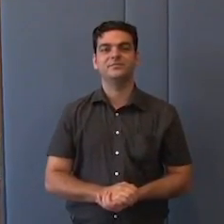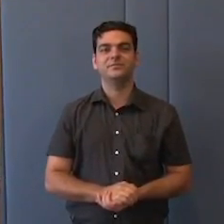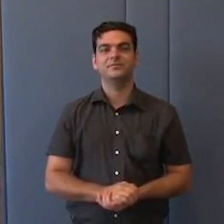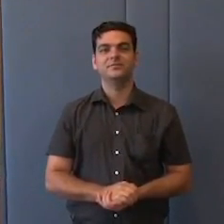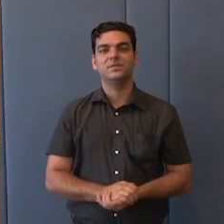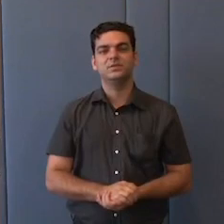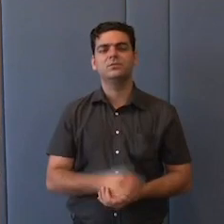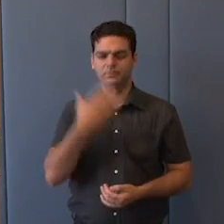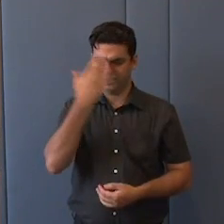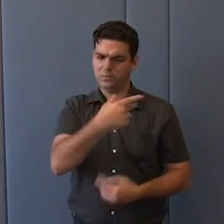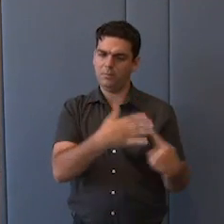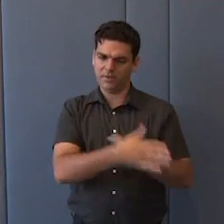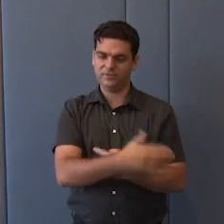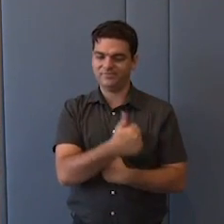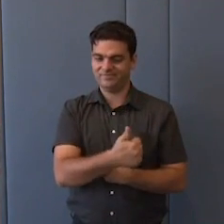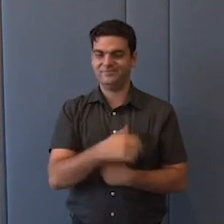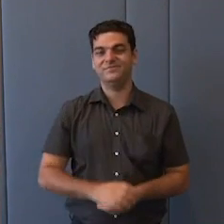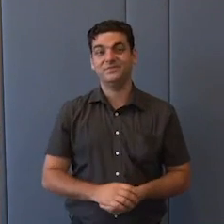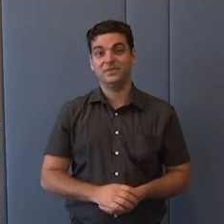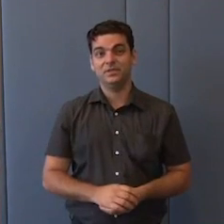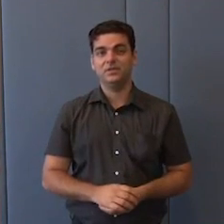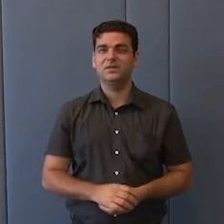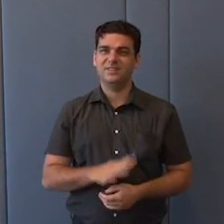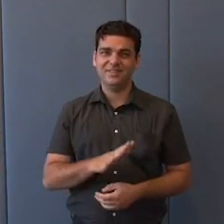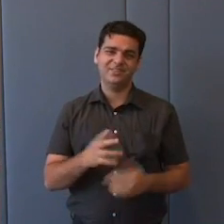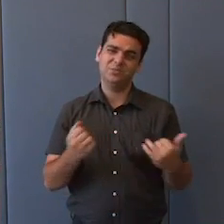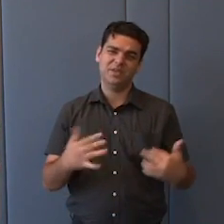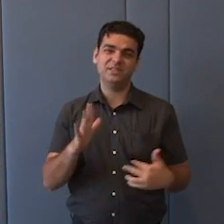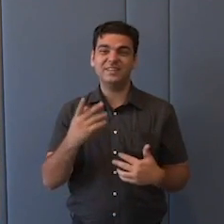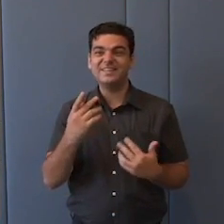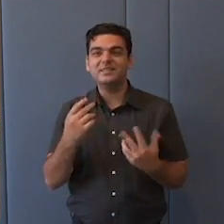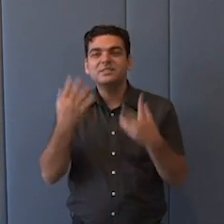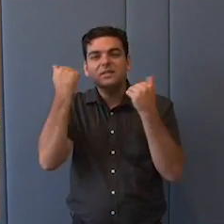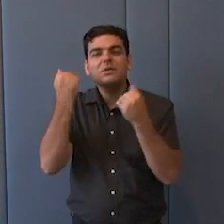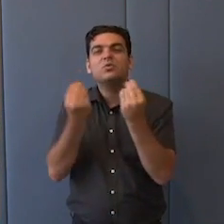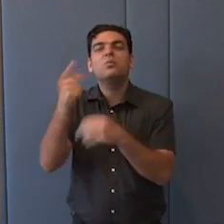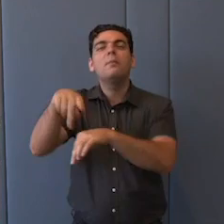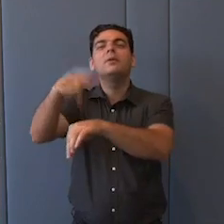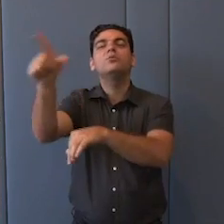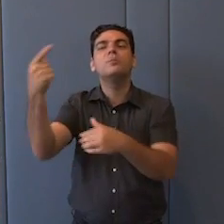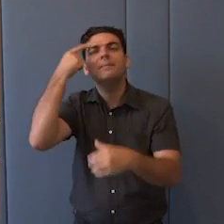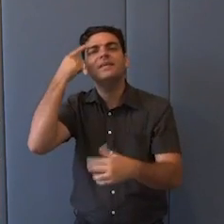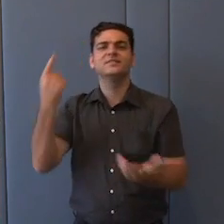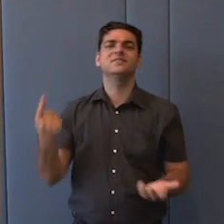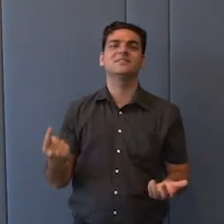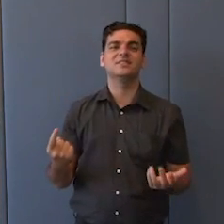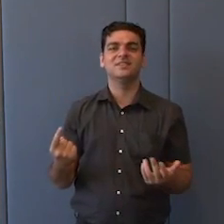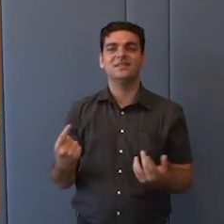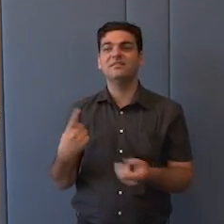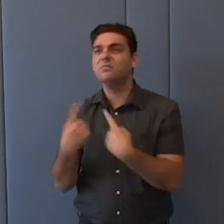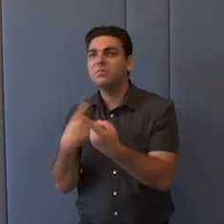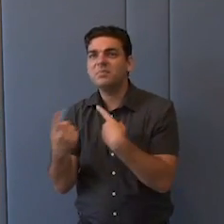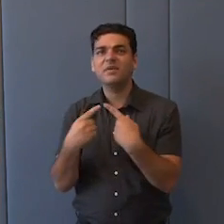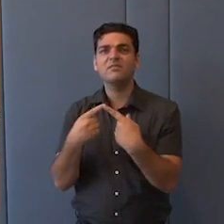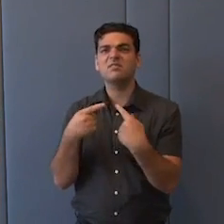Obrigado, Diógenes. Pois é, tem aquela dificuldade de interpretar e toda a interpretação será falha. para